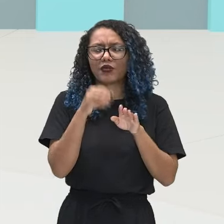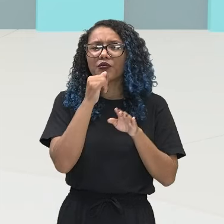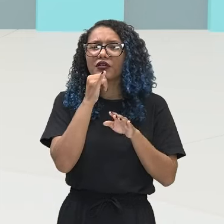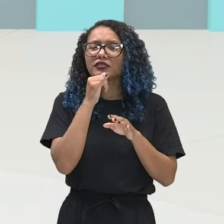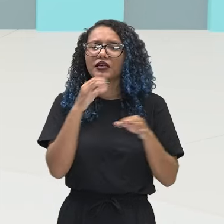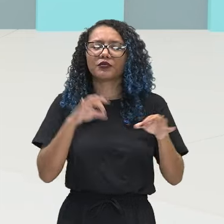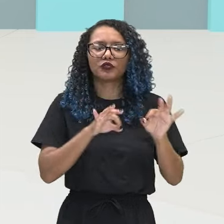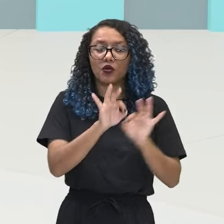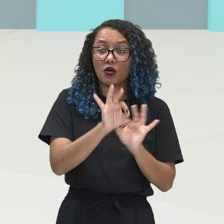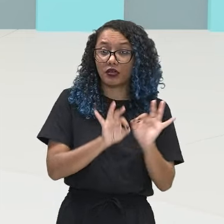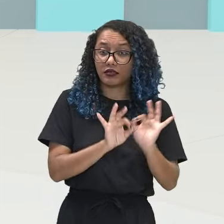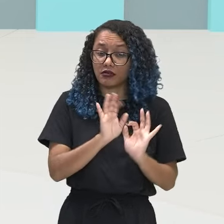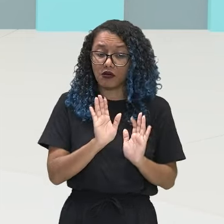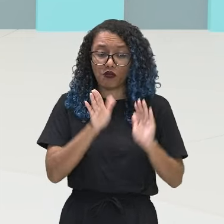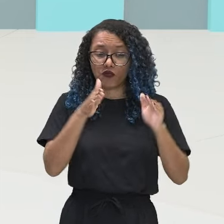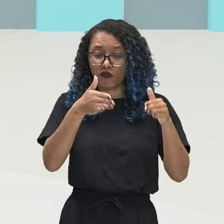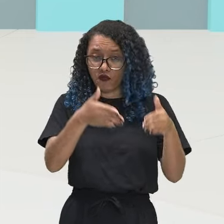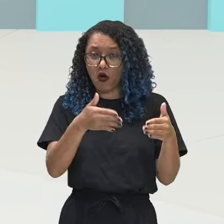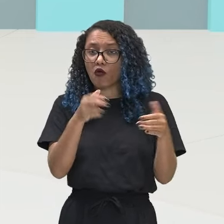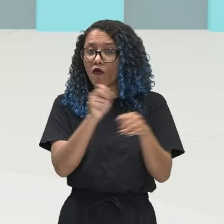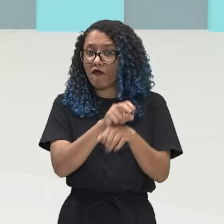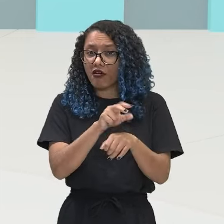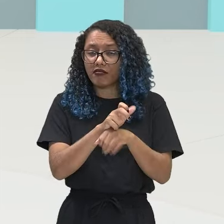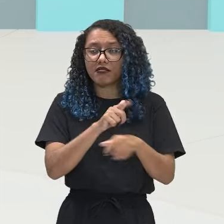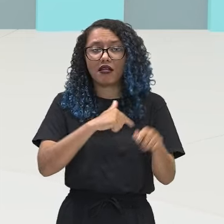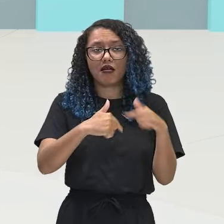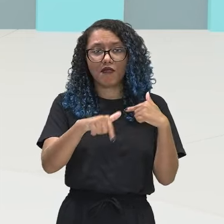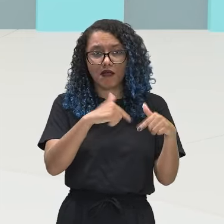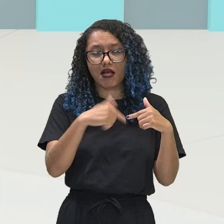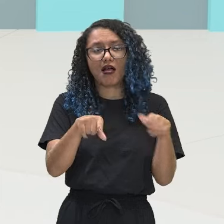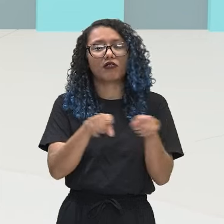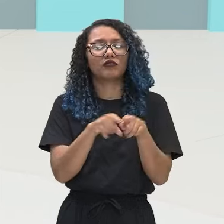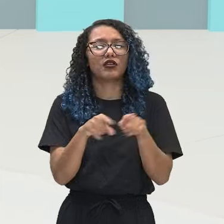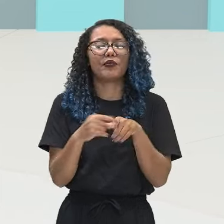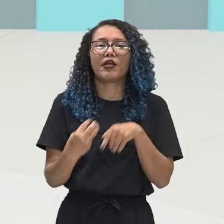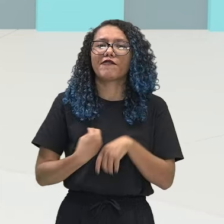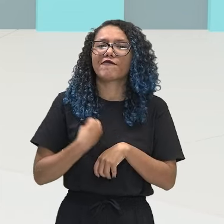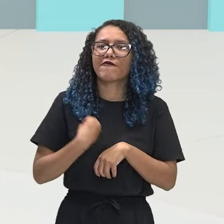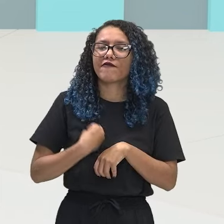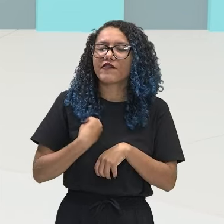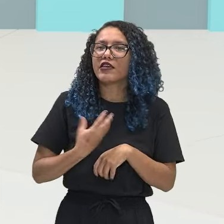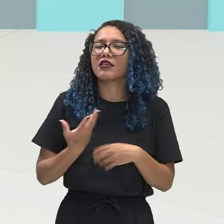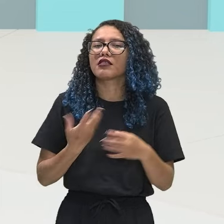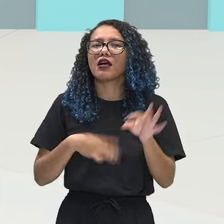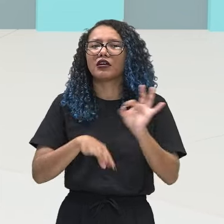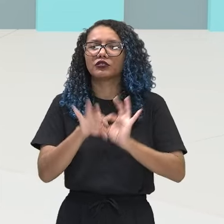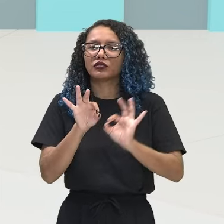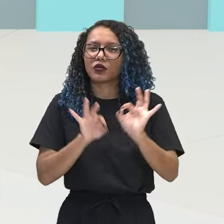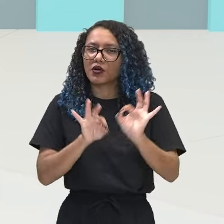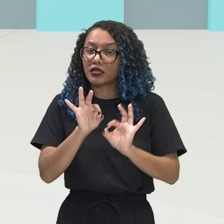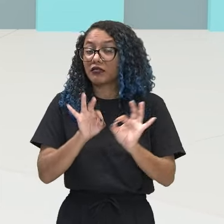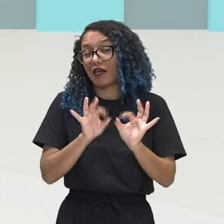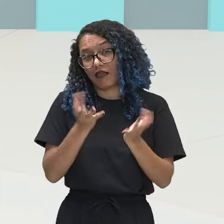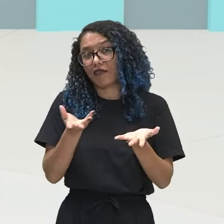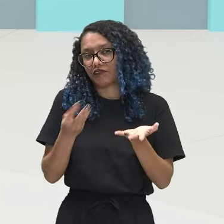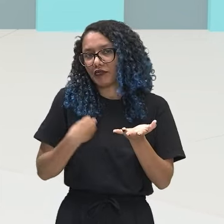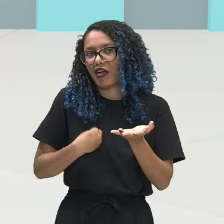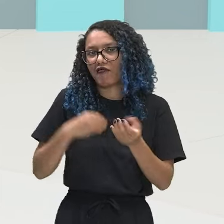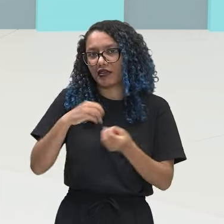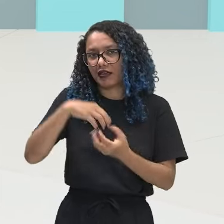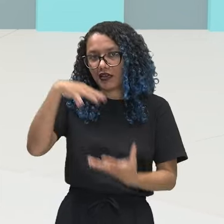trabalho, a vida, preparação para a vida adulta, né?